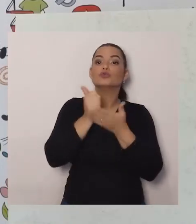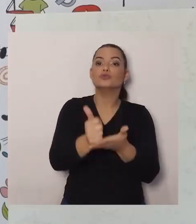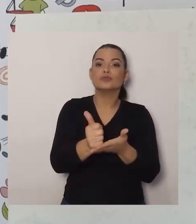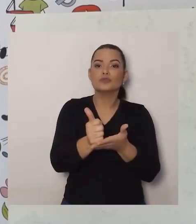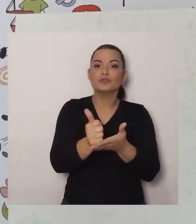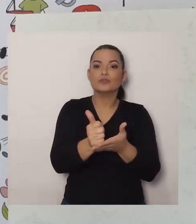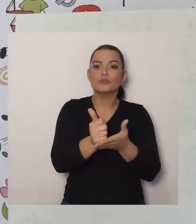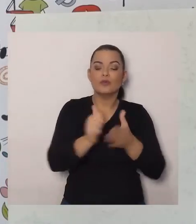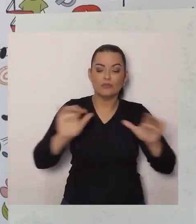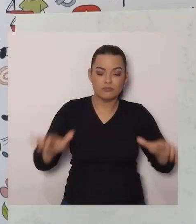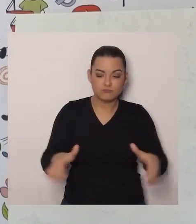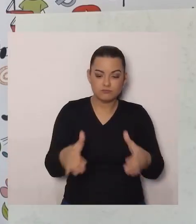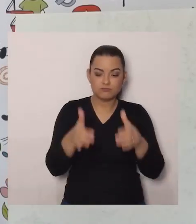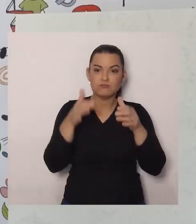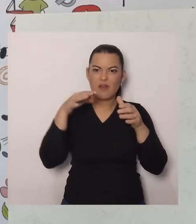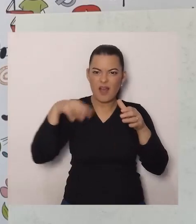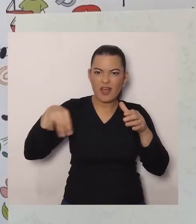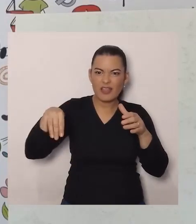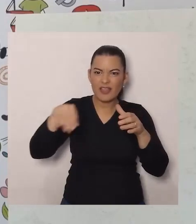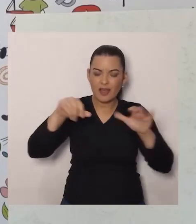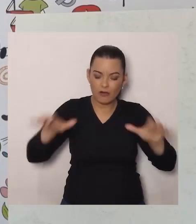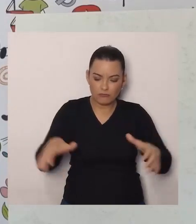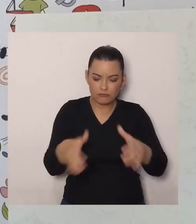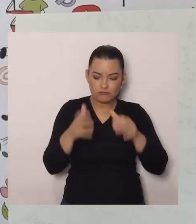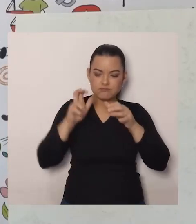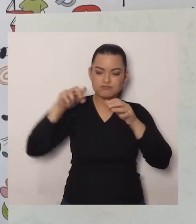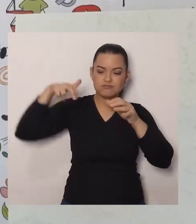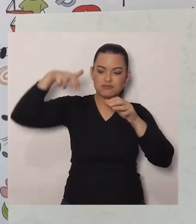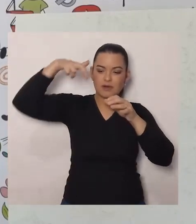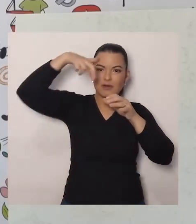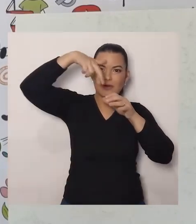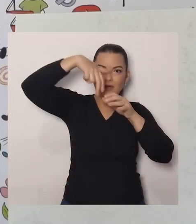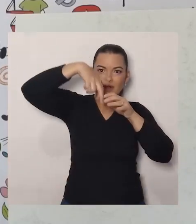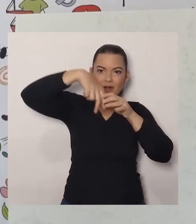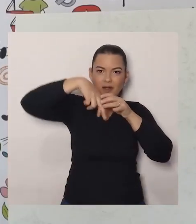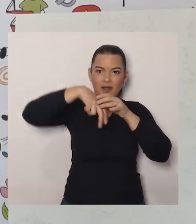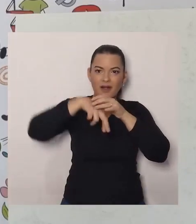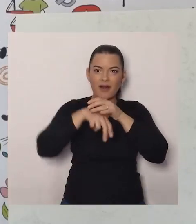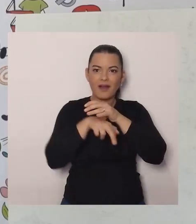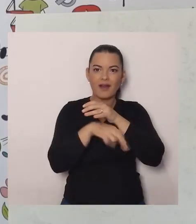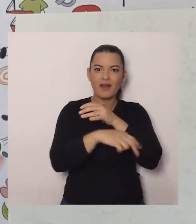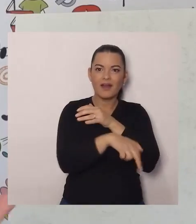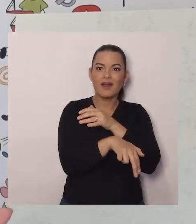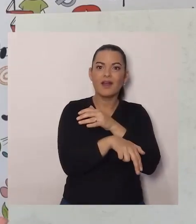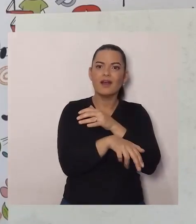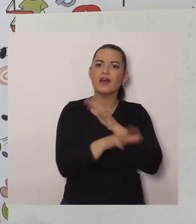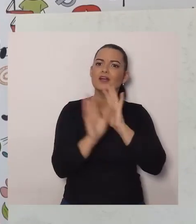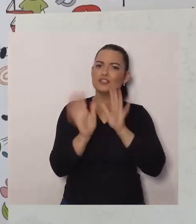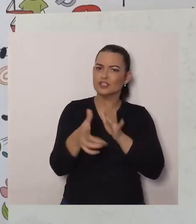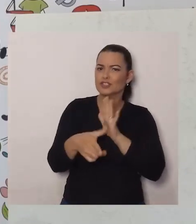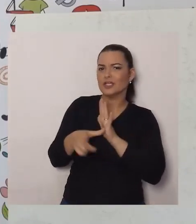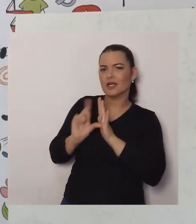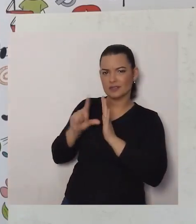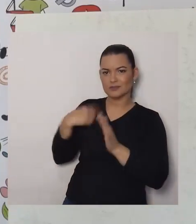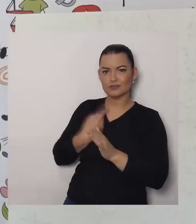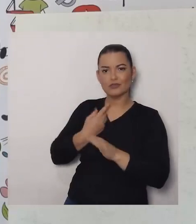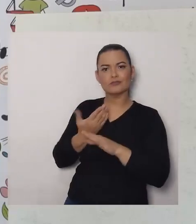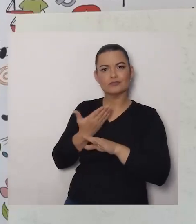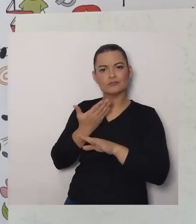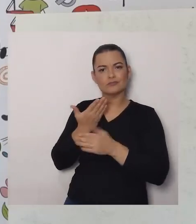Formigueiro, Nós, Já descobrimos, Algumas, Curiosidades, A respeito, Do mundo, Das formigas,